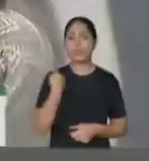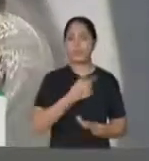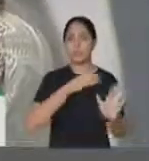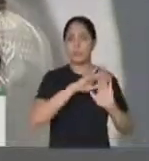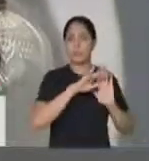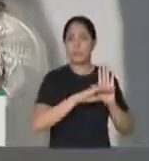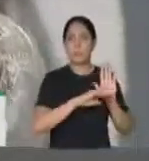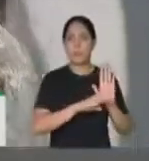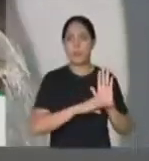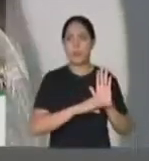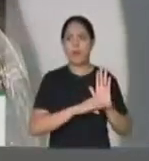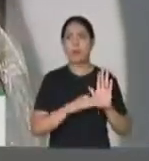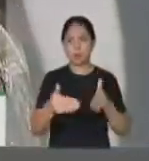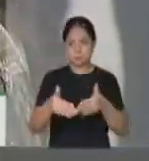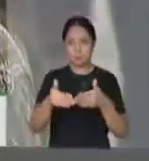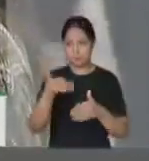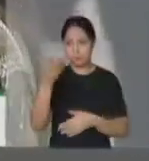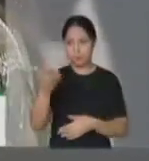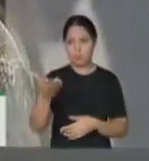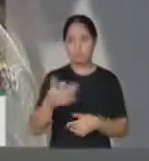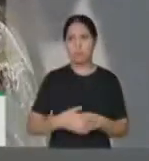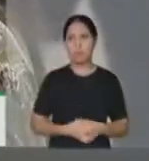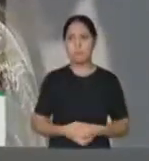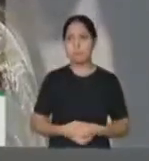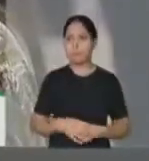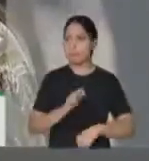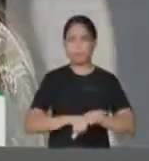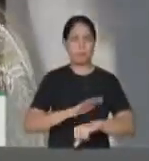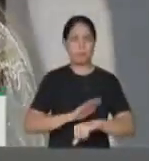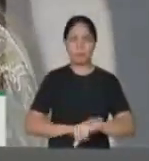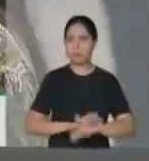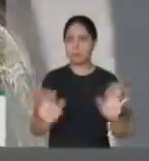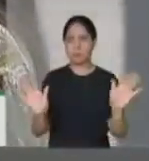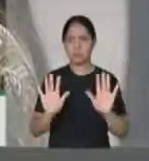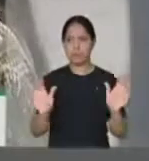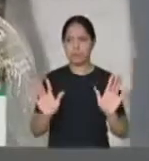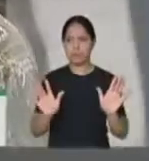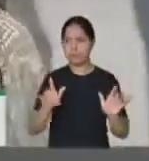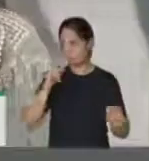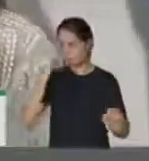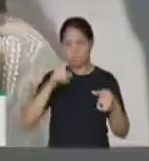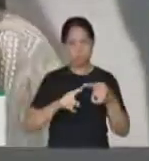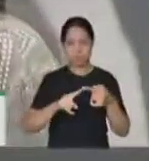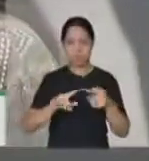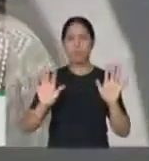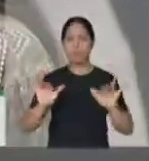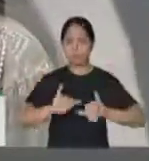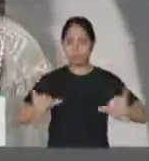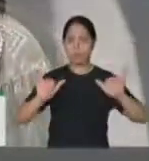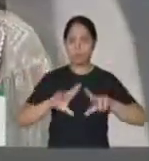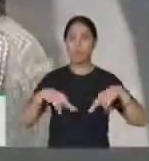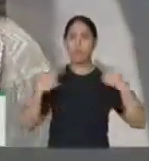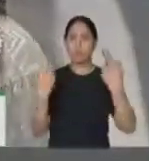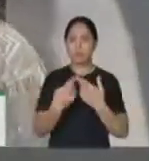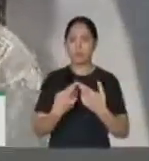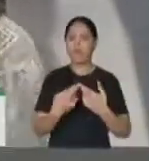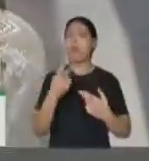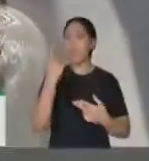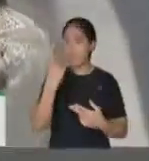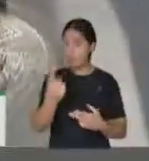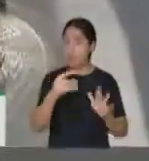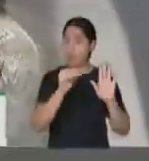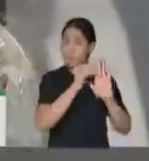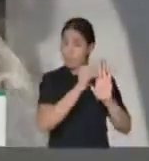pauta, o nosso pedido que está aí com o senhor, em momento algum, foi sinal de quebra de acordo. Nós anunciamos na reunião que estávamos contra esta